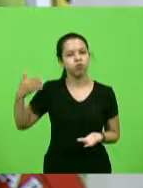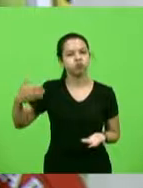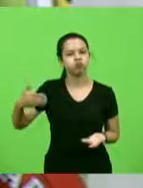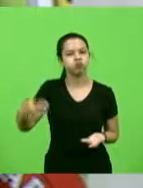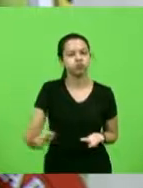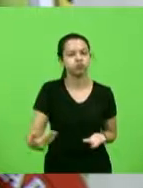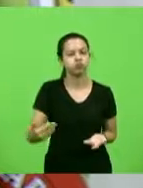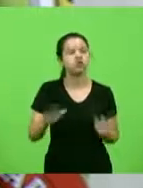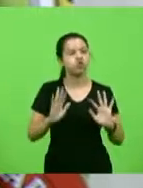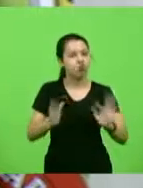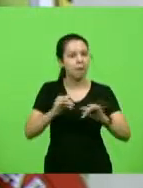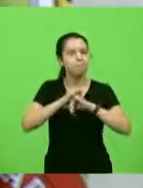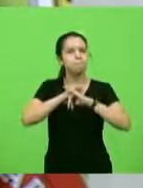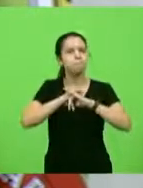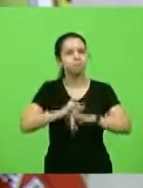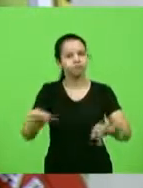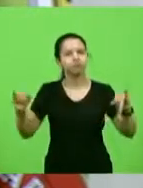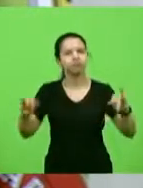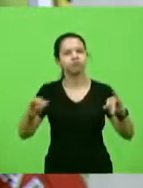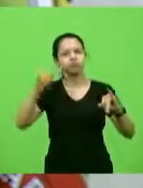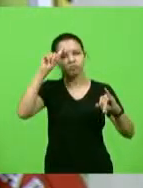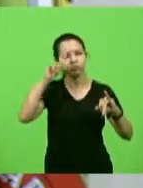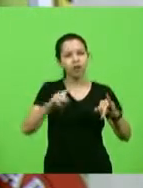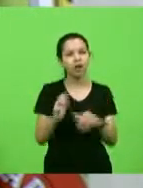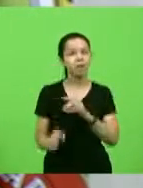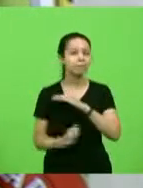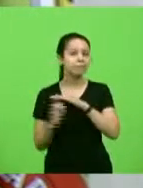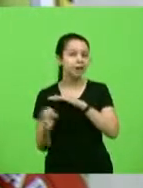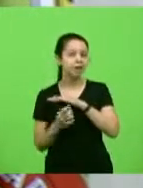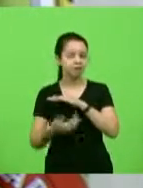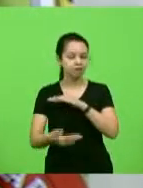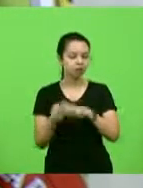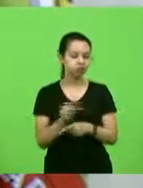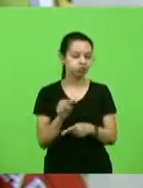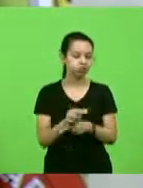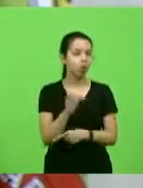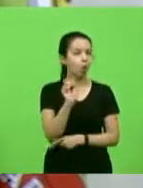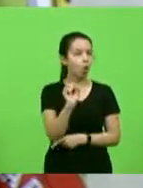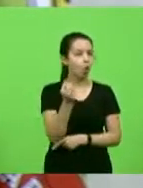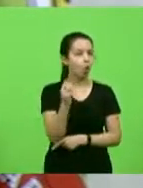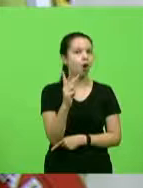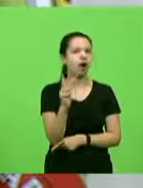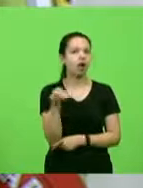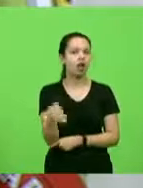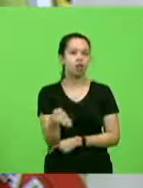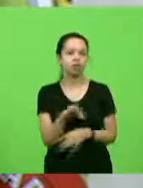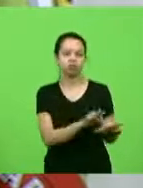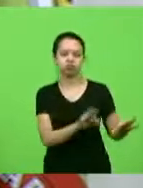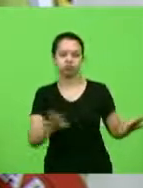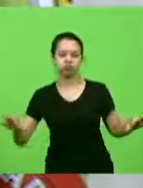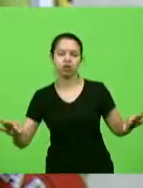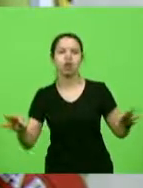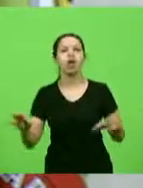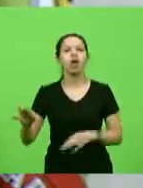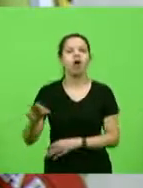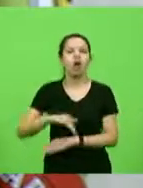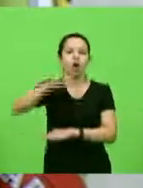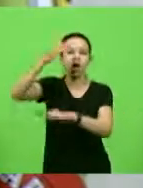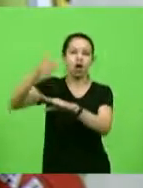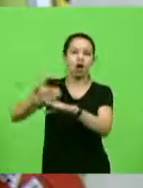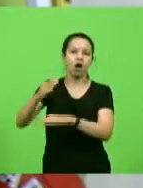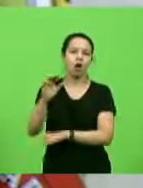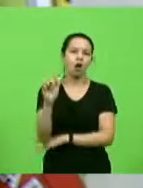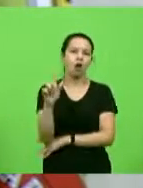a ordem para a empresa que vai tocar 8,5 quilômetros no alto da Serra Gaúcha, no trecho que falta